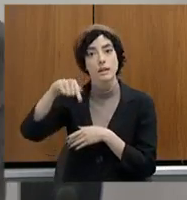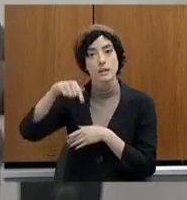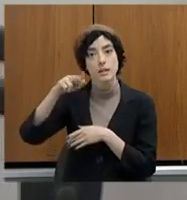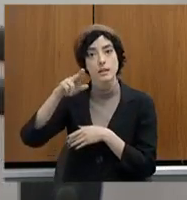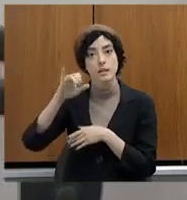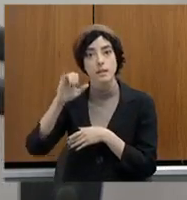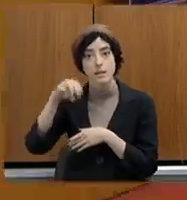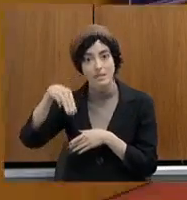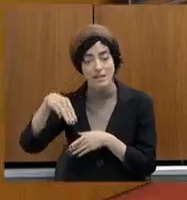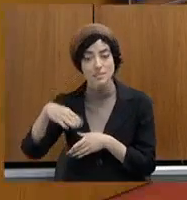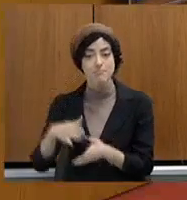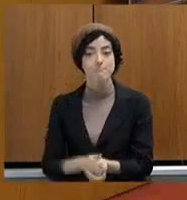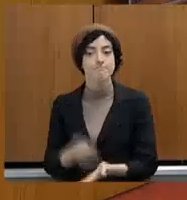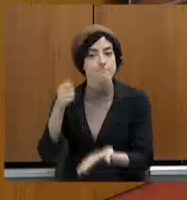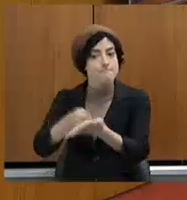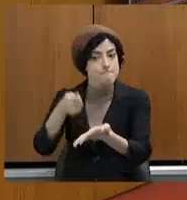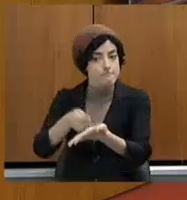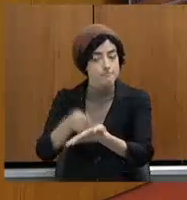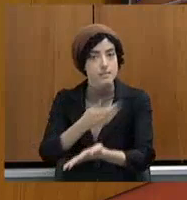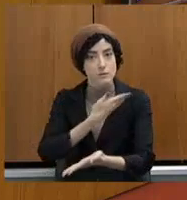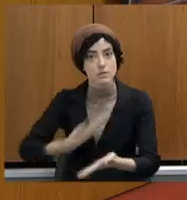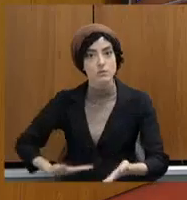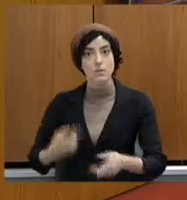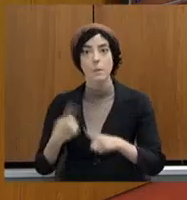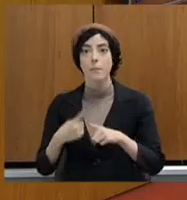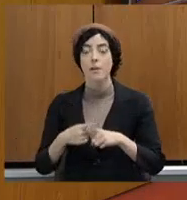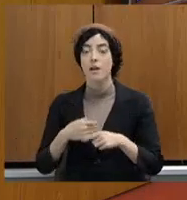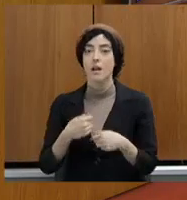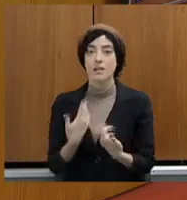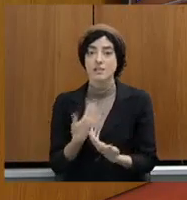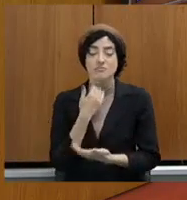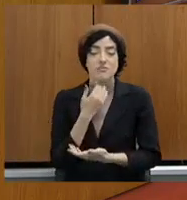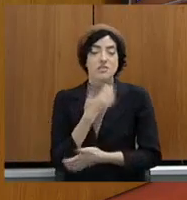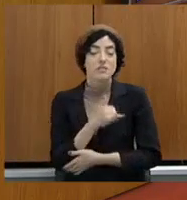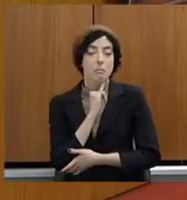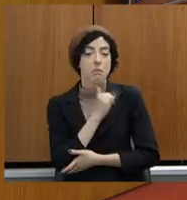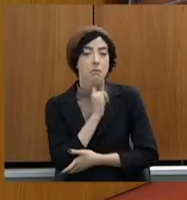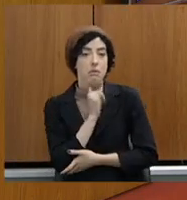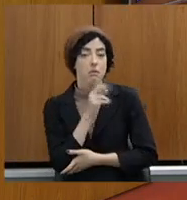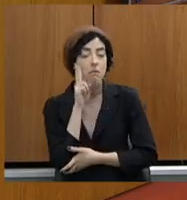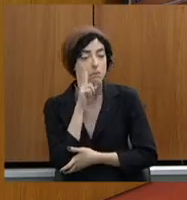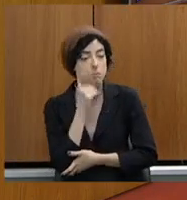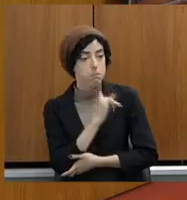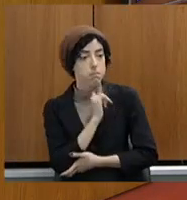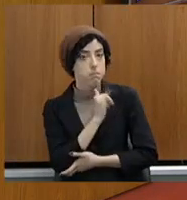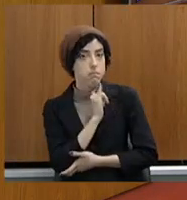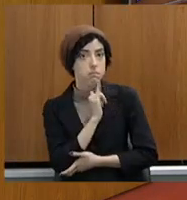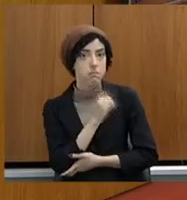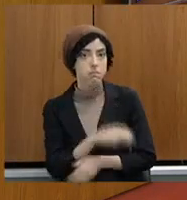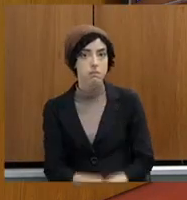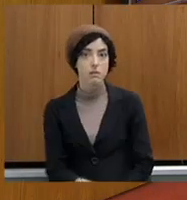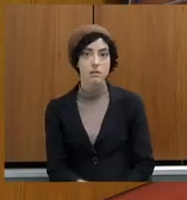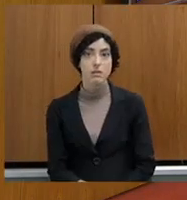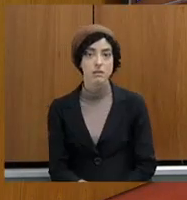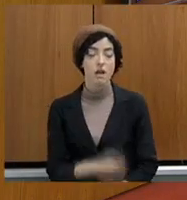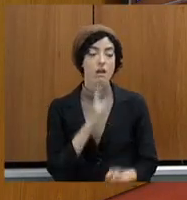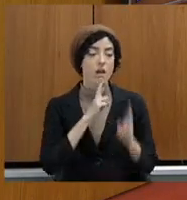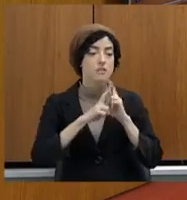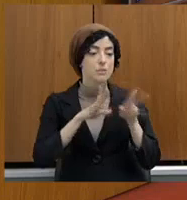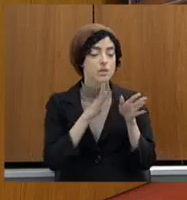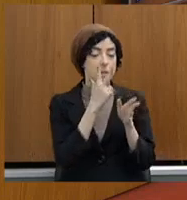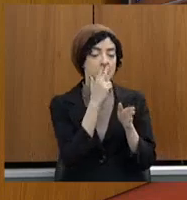falei, não adianta vir contar historinha aqui nessa comissão, não. Não adianta vir falar com essas respostas vazias, falar assim, ah, a responsabilidade